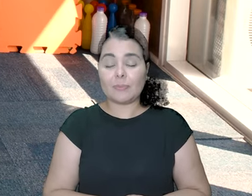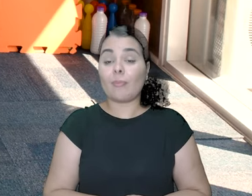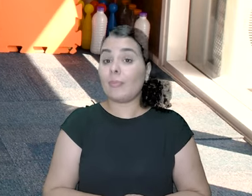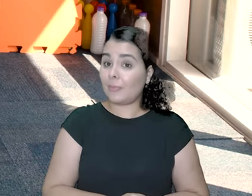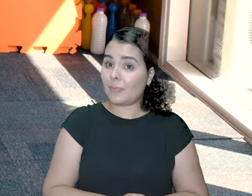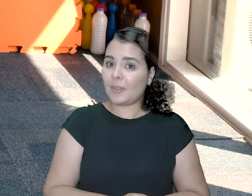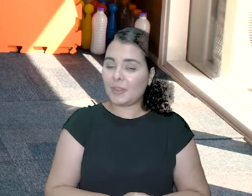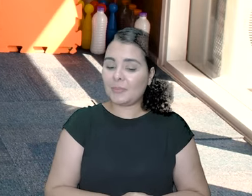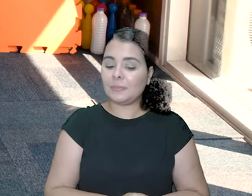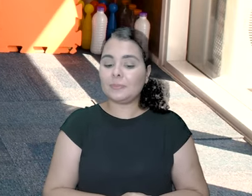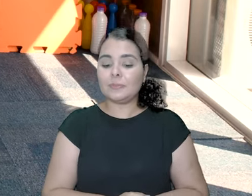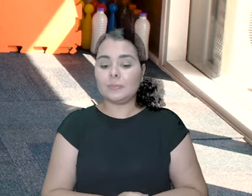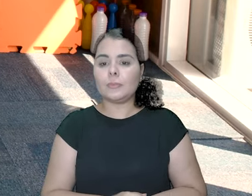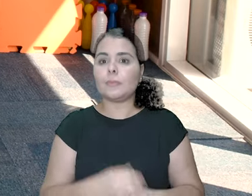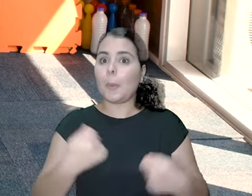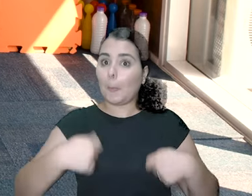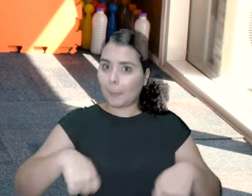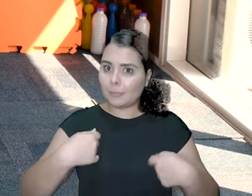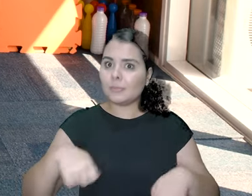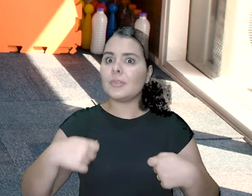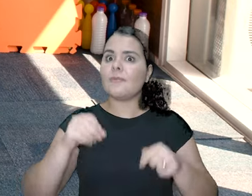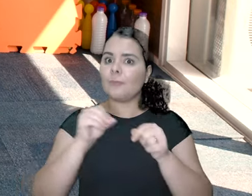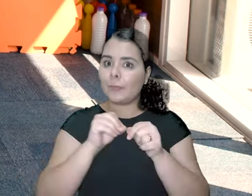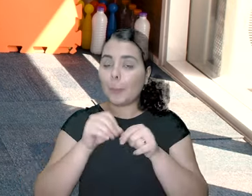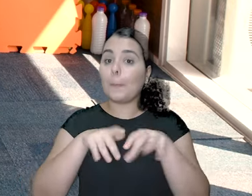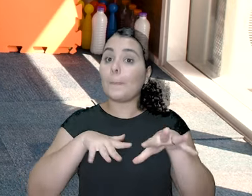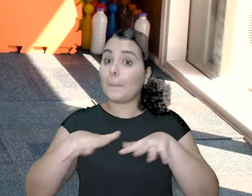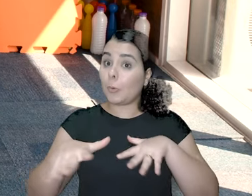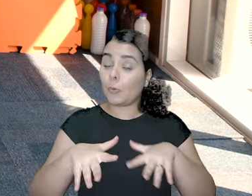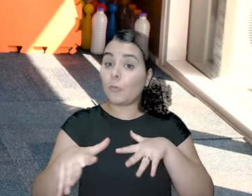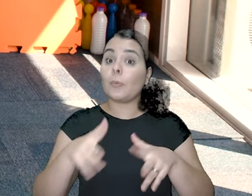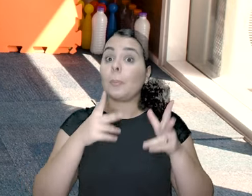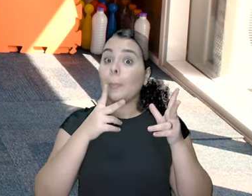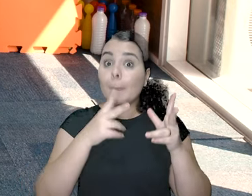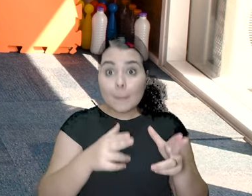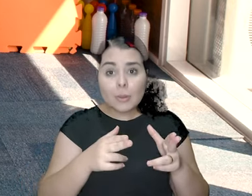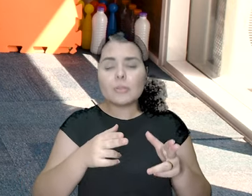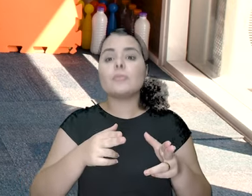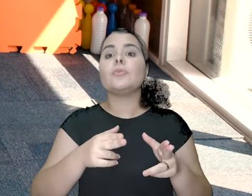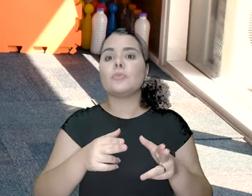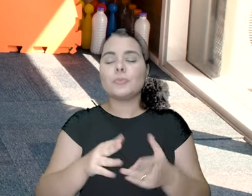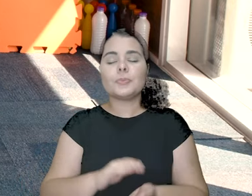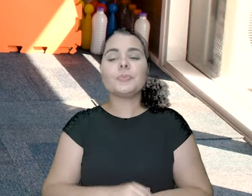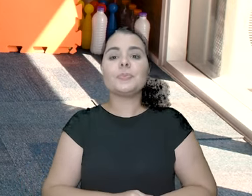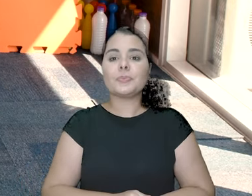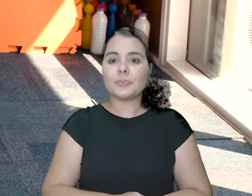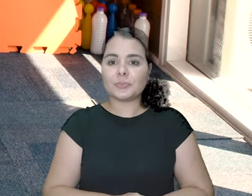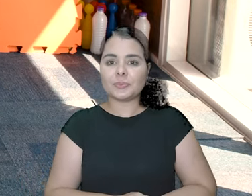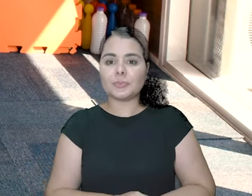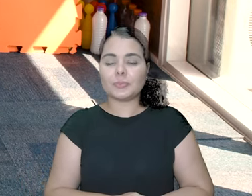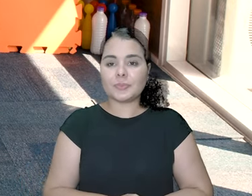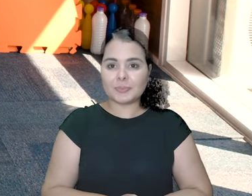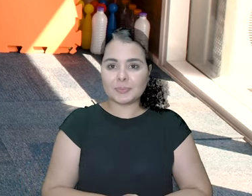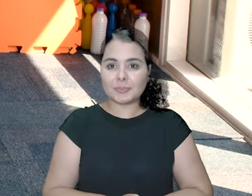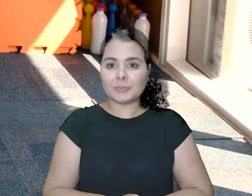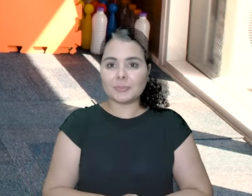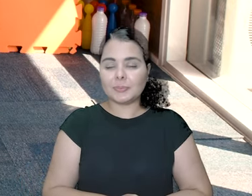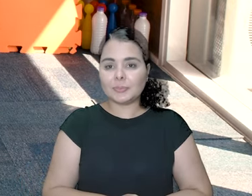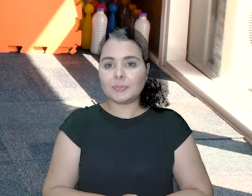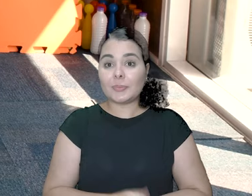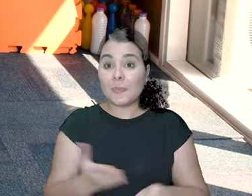E vai! E sobe. Traz o joelho aqui para o centro. E vai! Braço alto lá em cima.